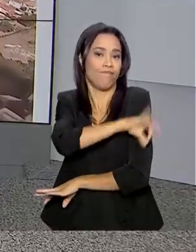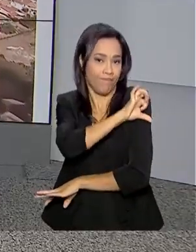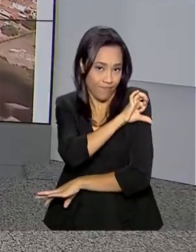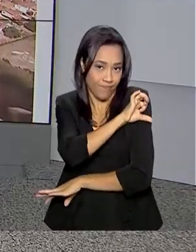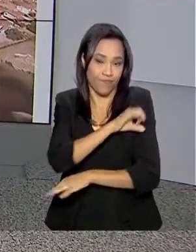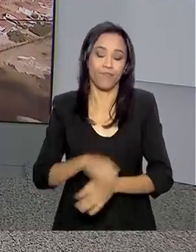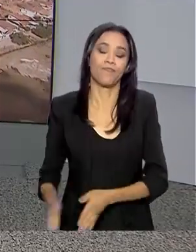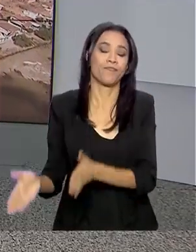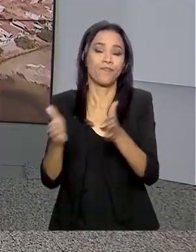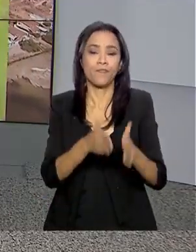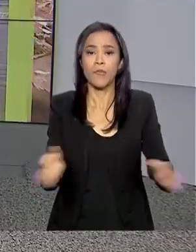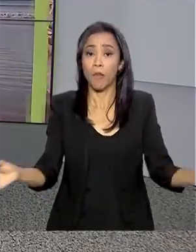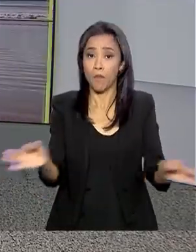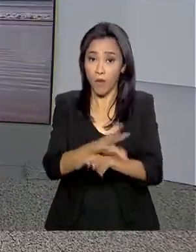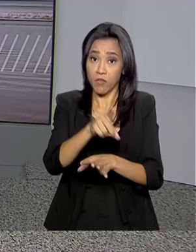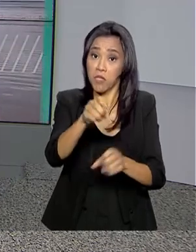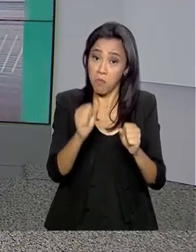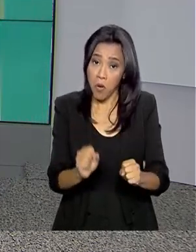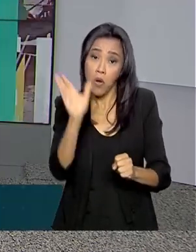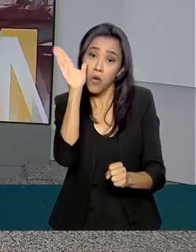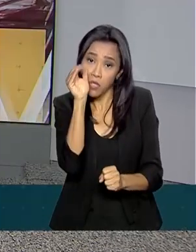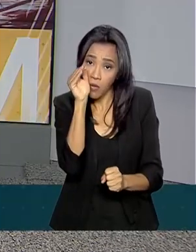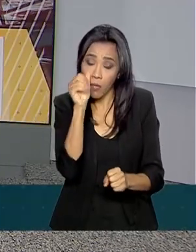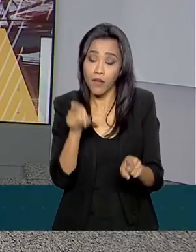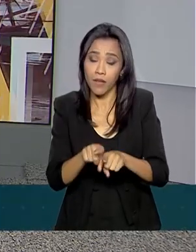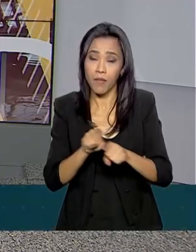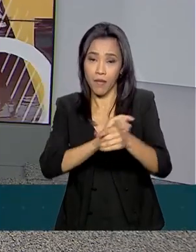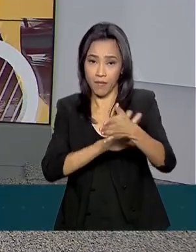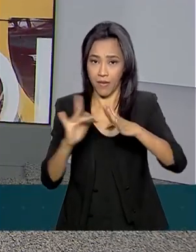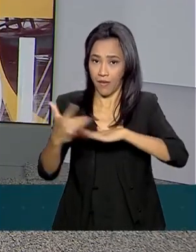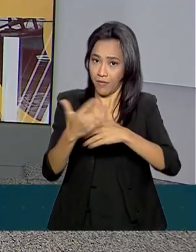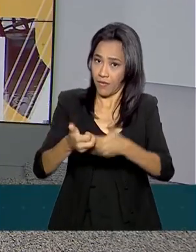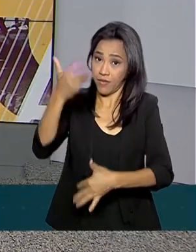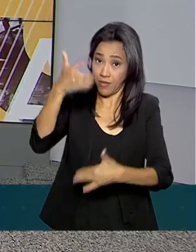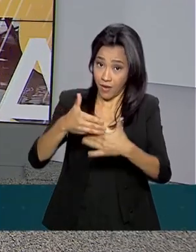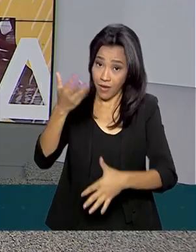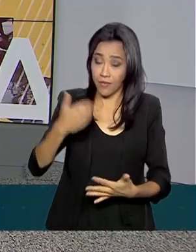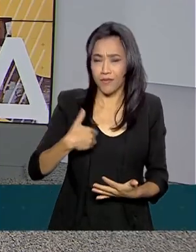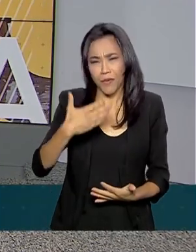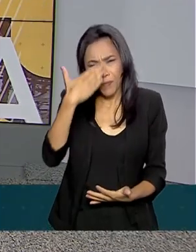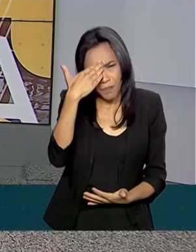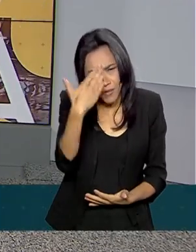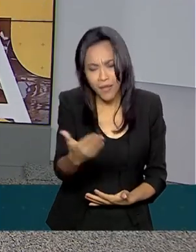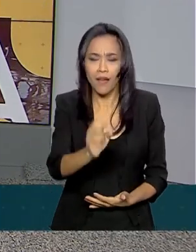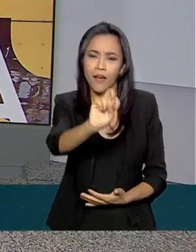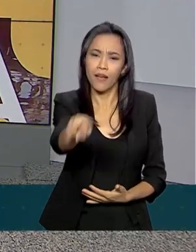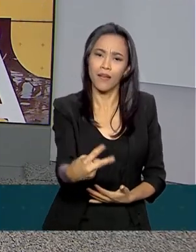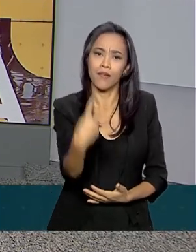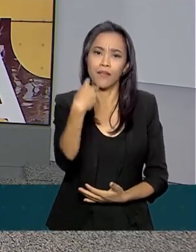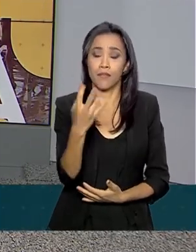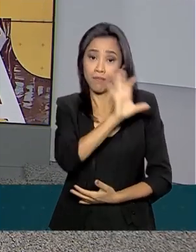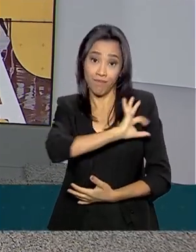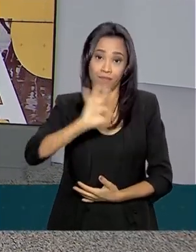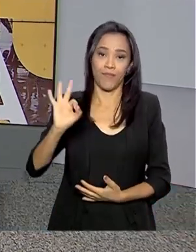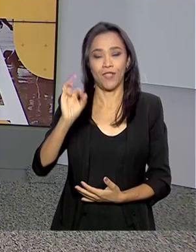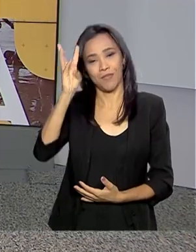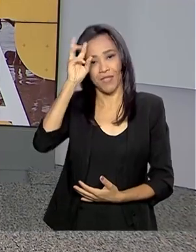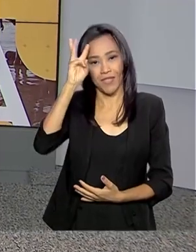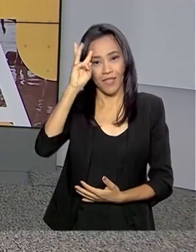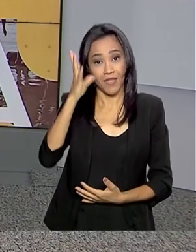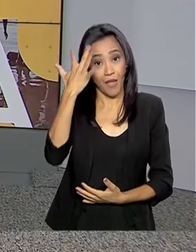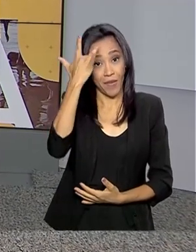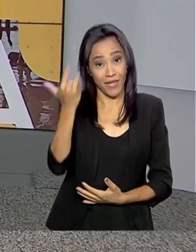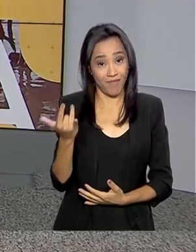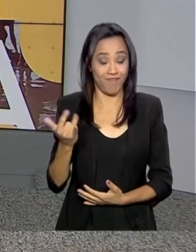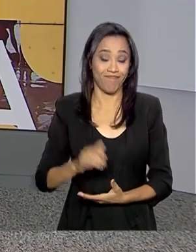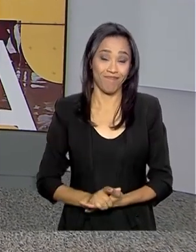Brasil em Dia fica por aqui. Você pode nos acompanhar também pelas redes sociais. Muito obrigada pela sua companhia. Uma ótima terça-feira. A gente se vê